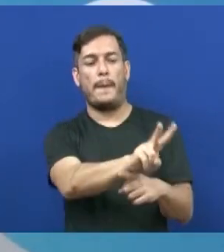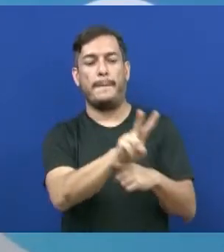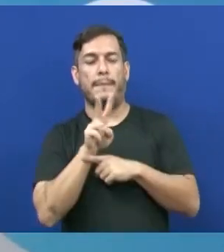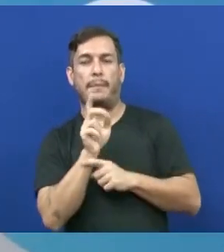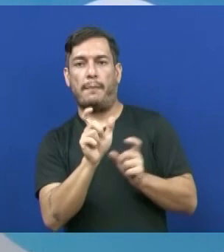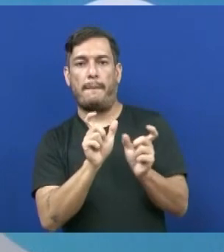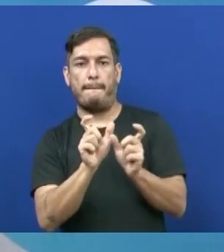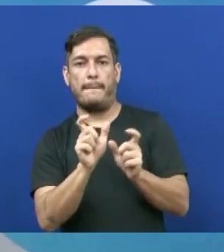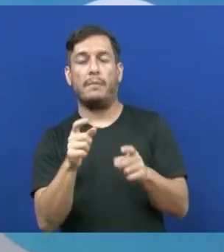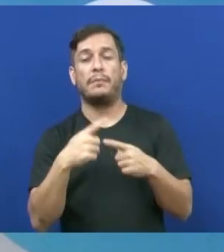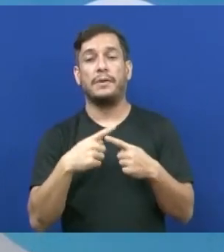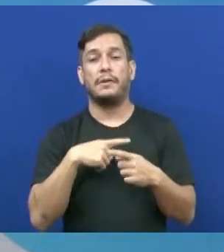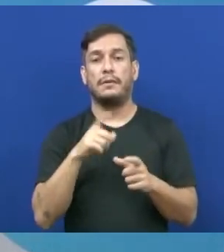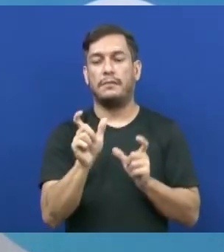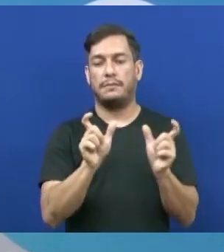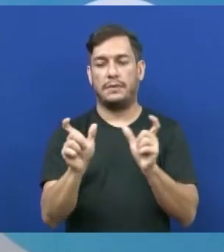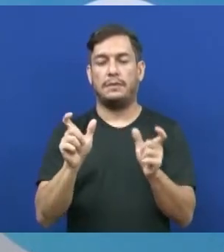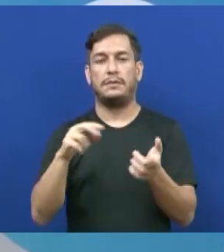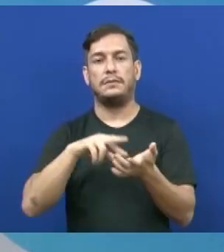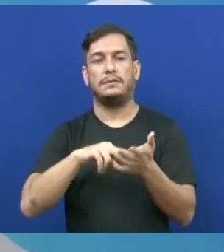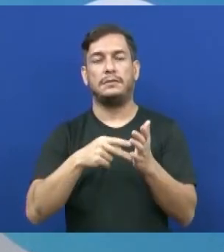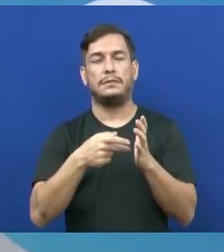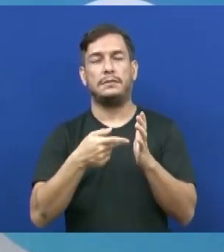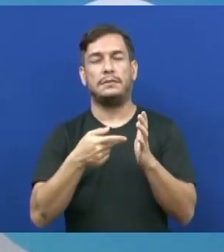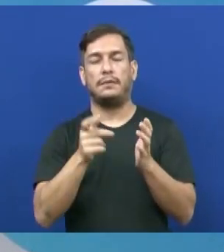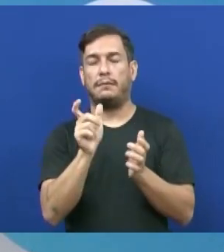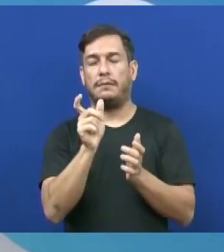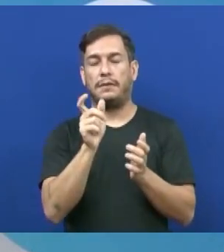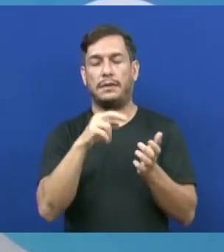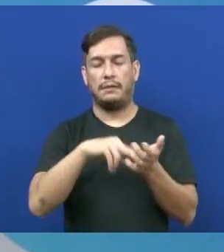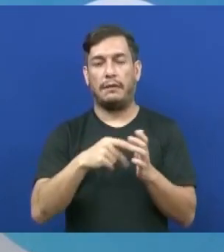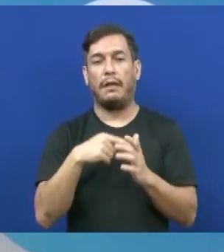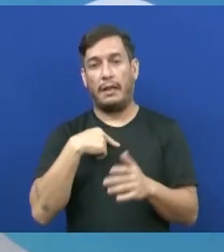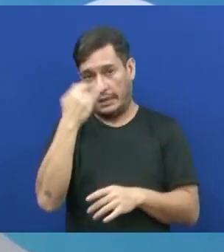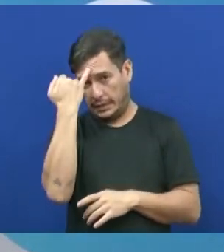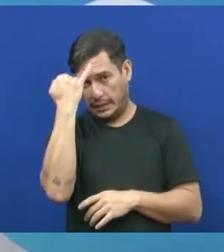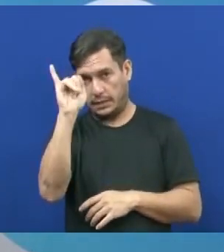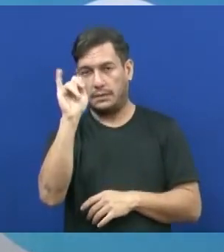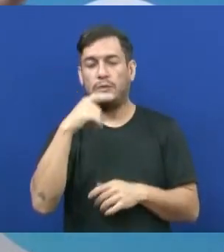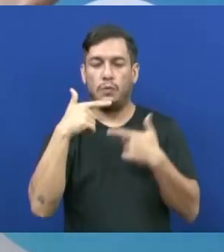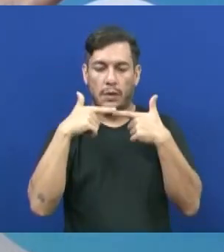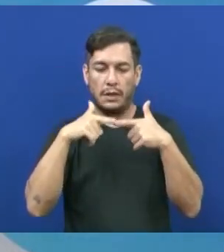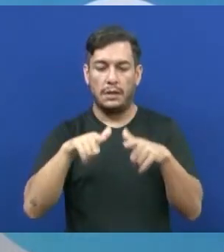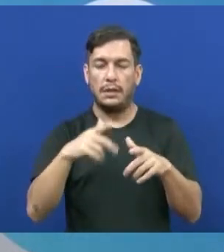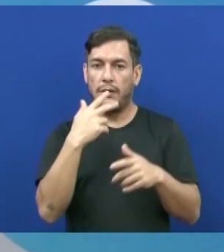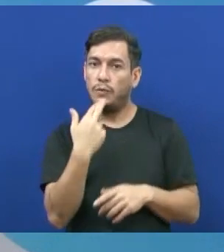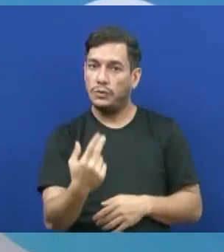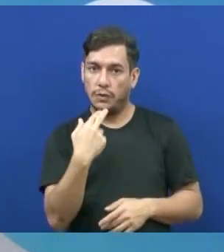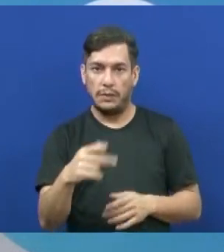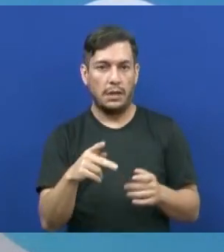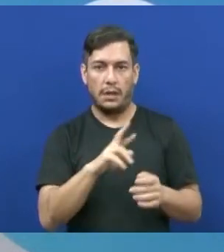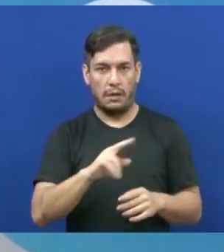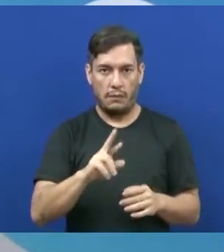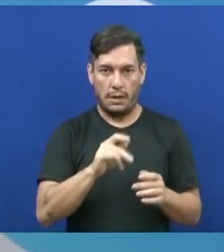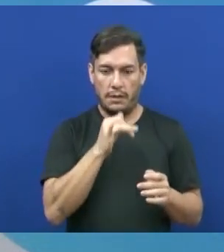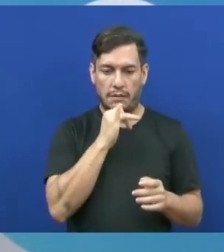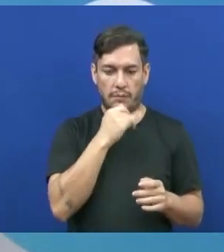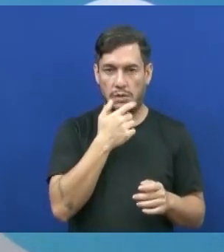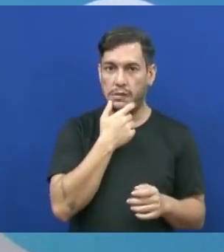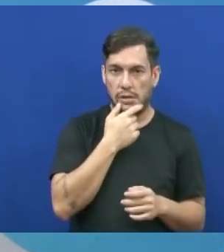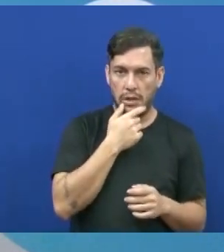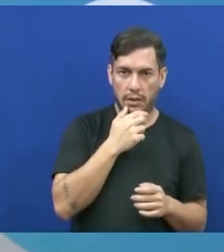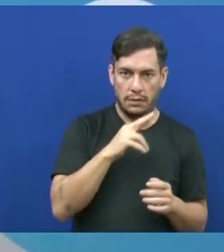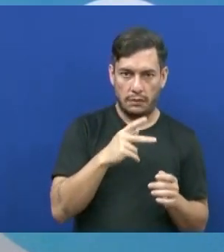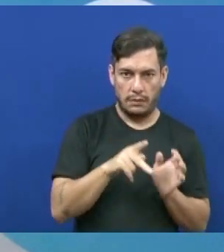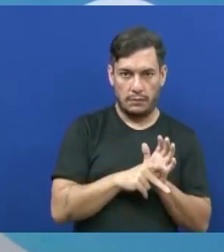Porque existem muitas terminologias, muitos termos, que são criados numa língua que não é a nossa, um exemplo, inglês, e quando